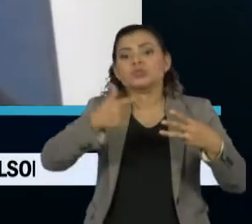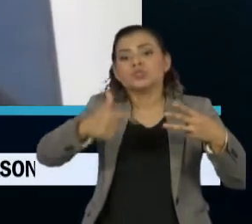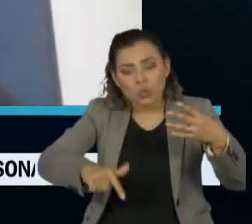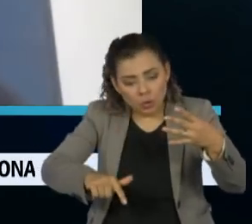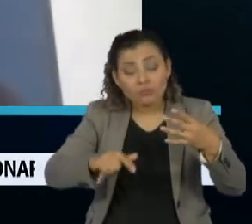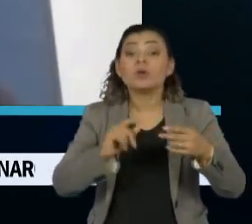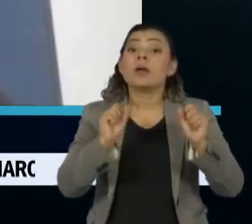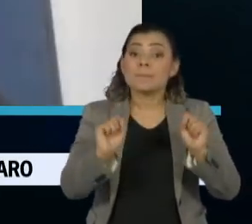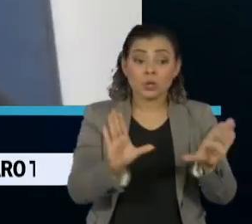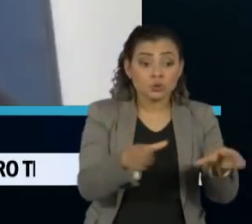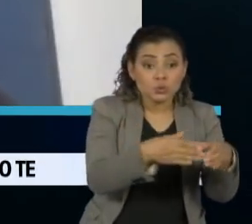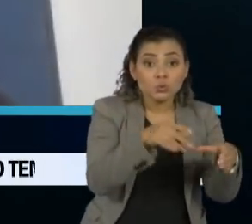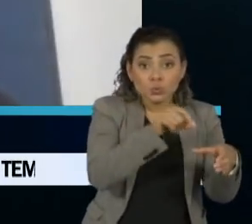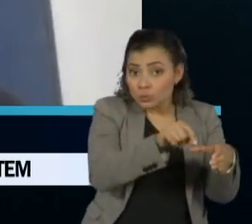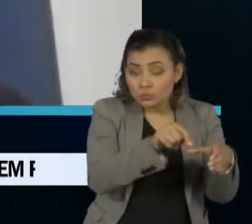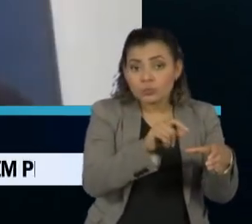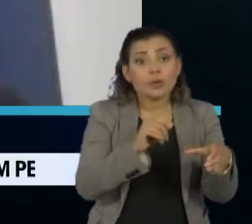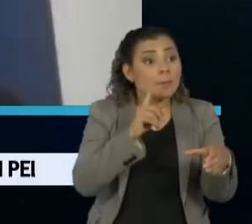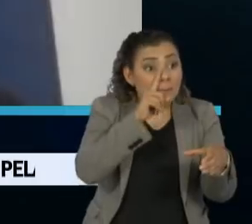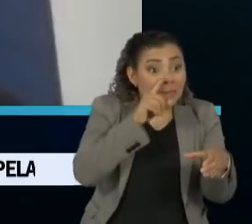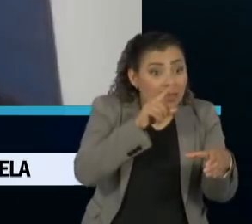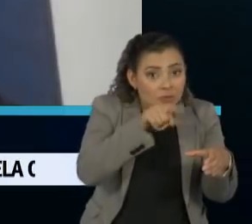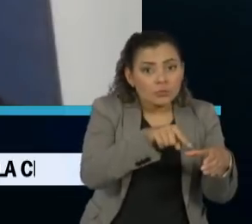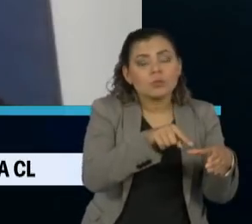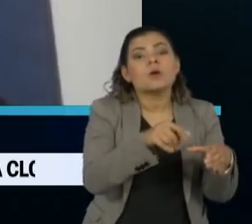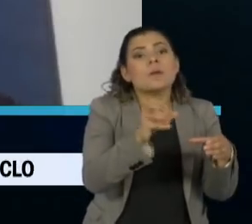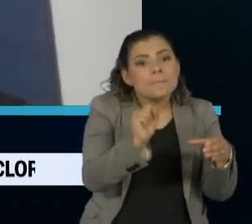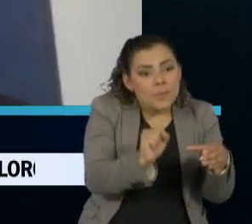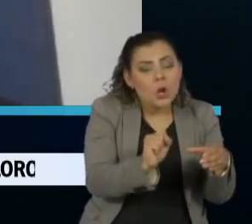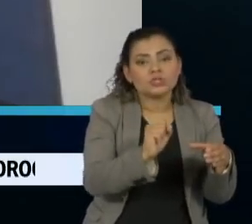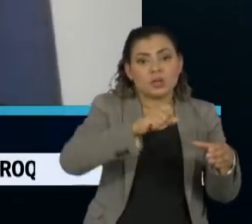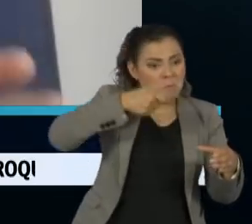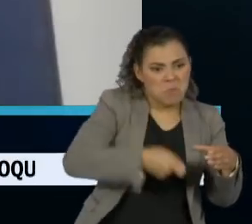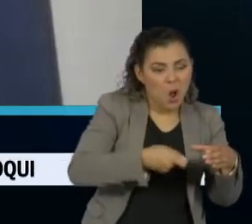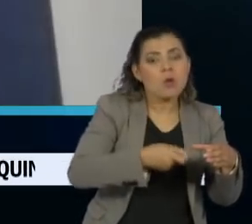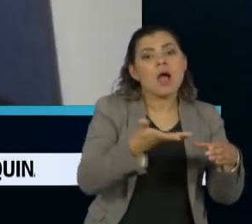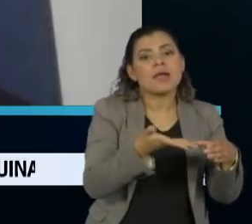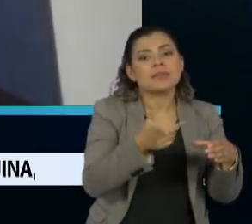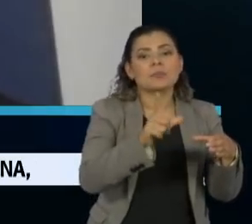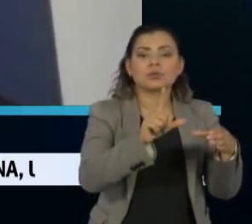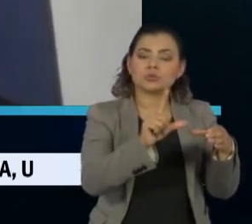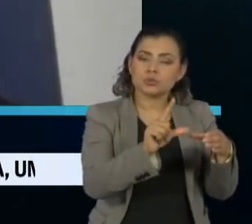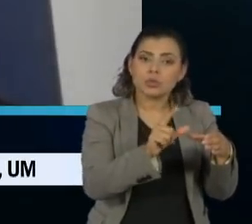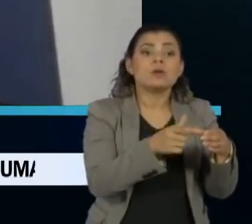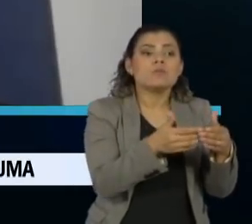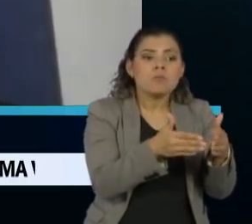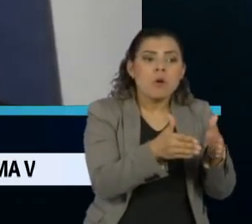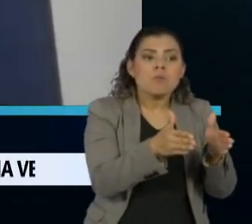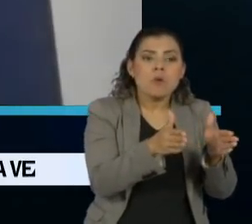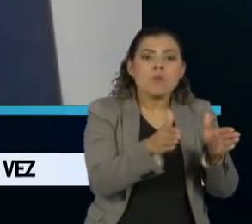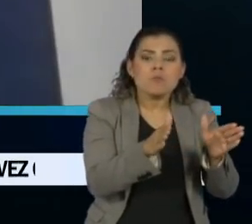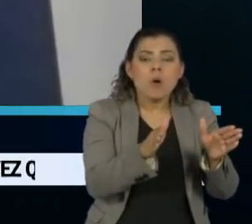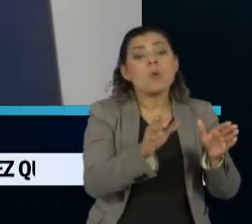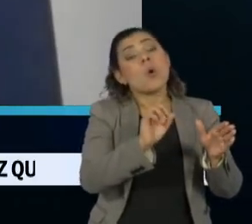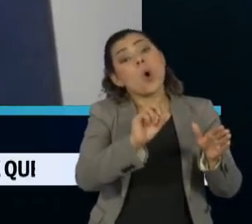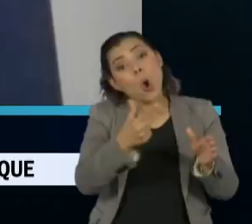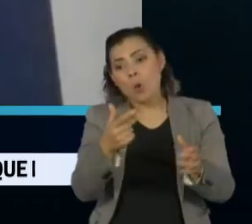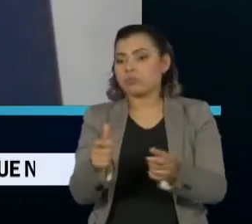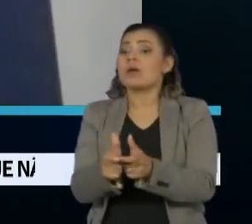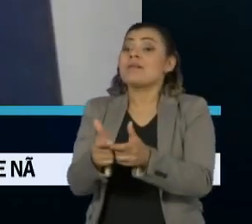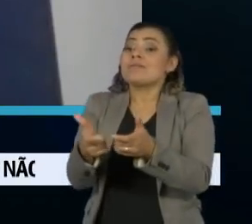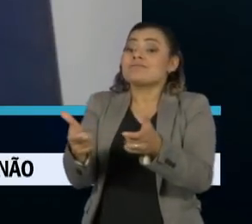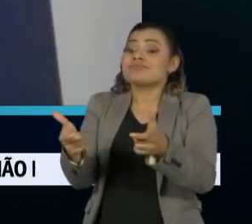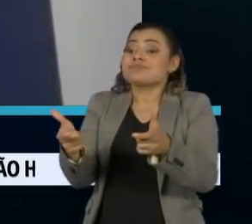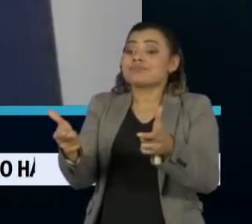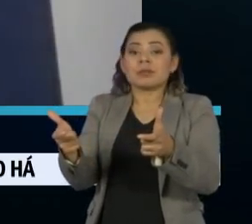migrar para uma fase mais flexível ou retroceder para uma fase mais rígida, a